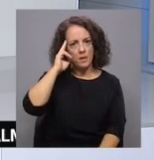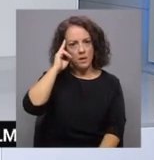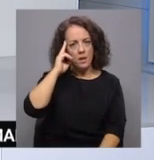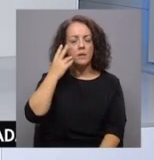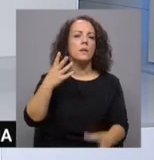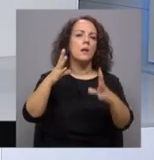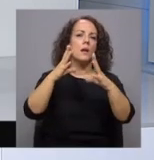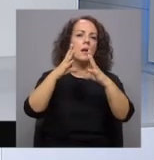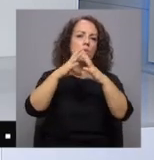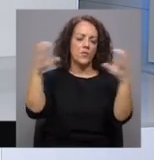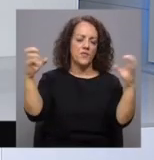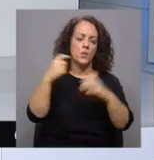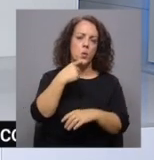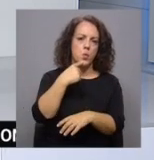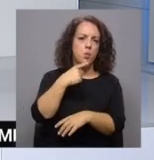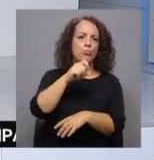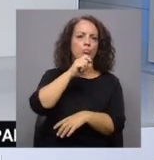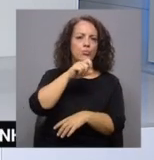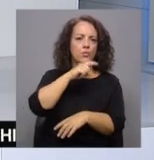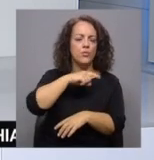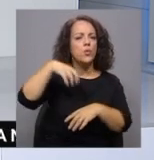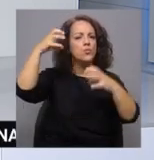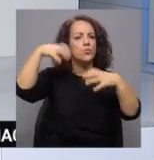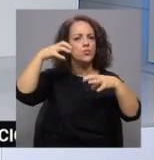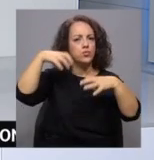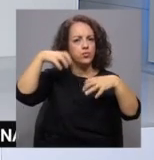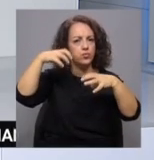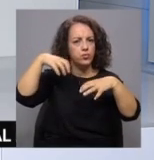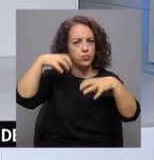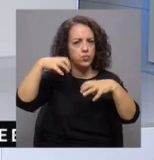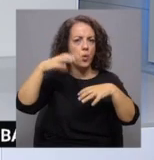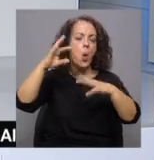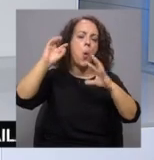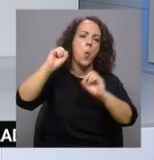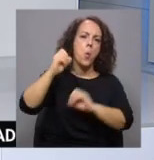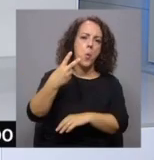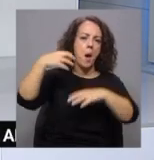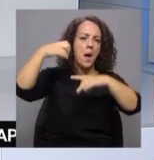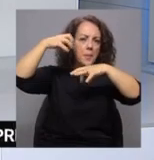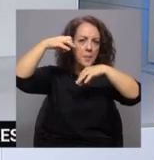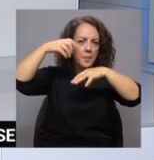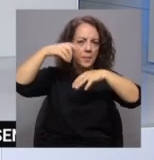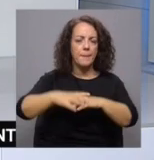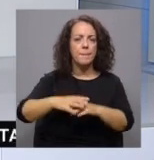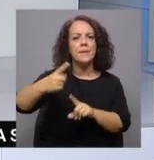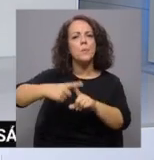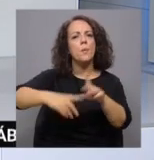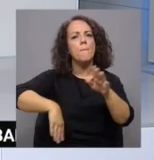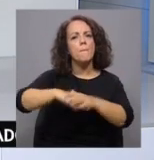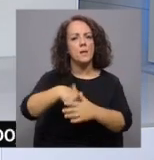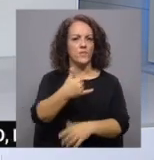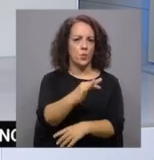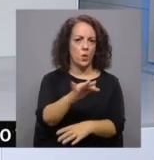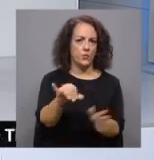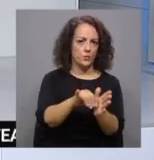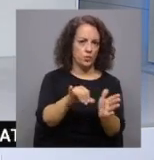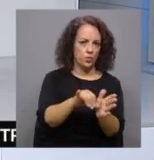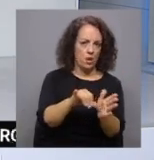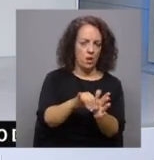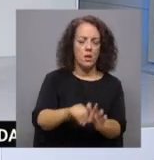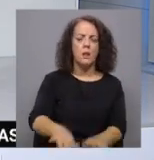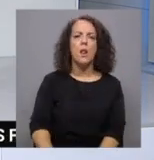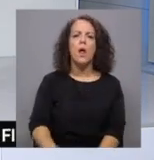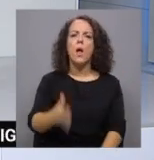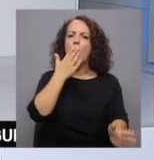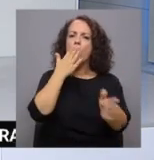céus geralmente muito nublado, há possibilidade de ocorrência de alguns períodos de chuva ou aguaceiros, máxima de 24 graus para o funchal. O vento